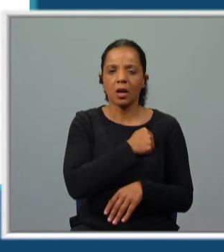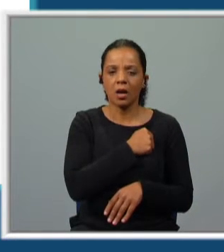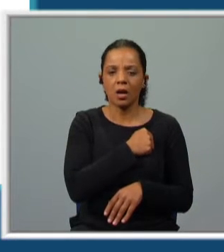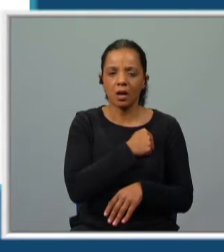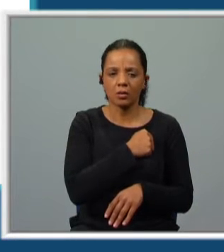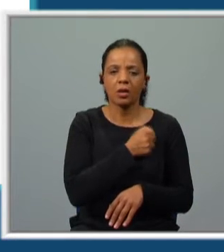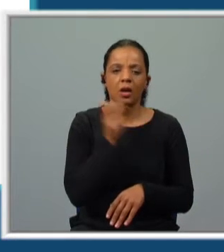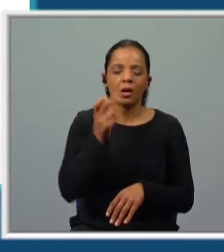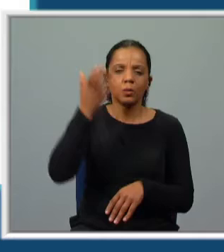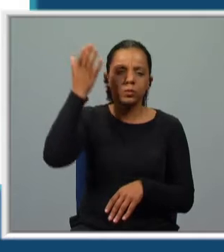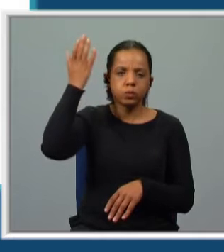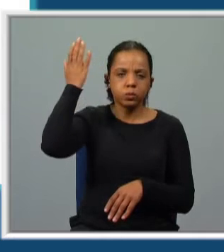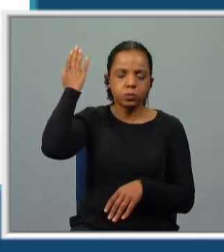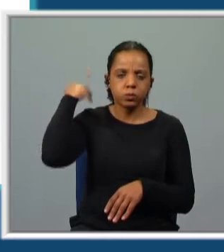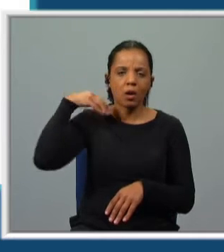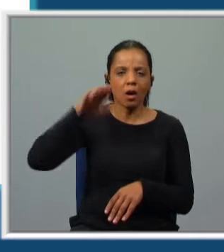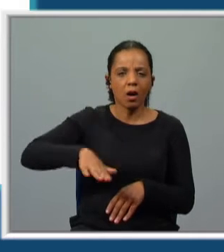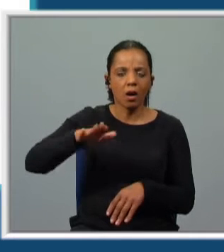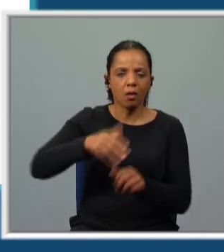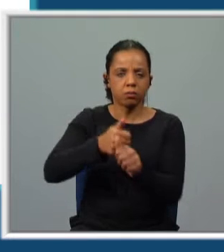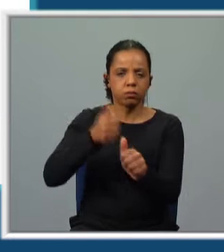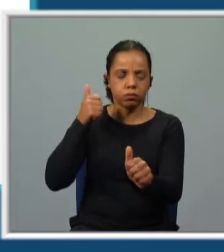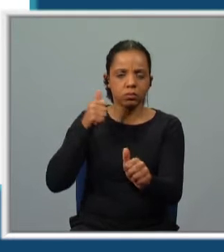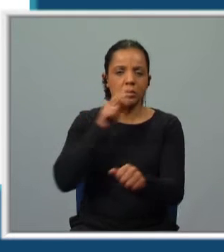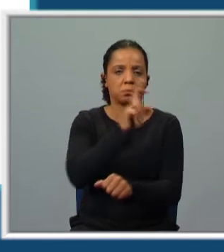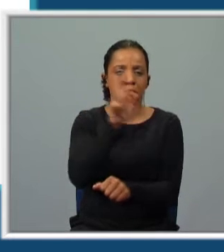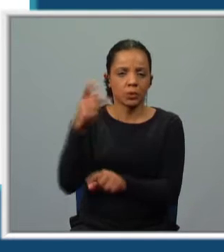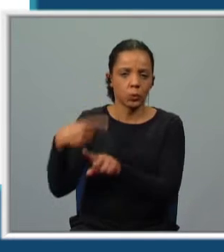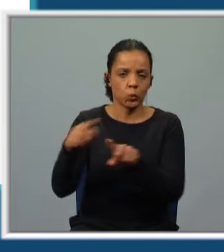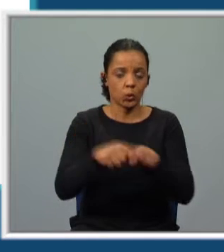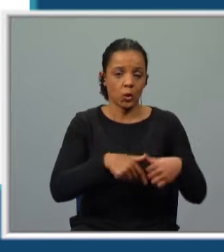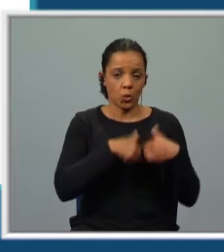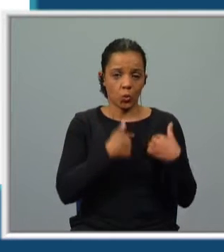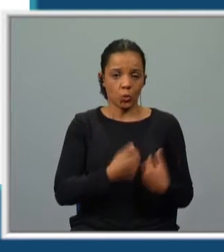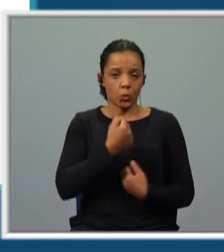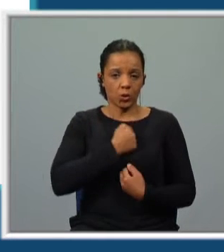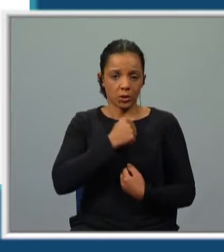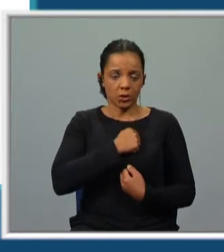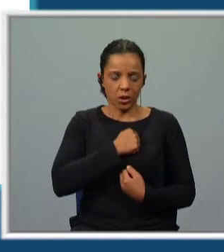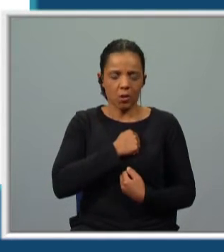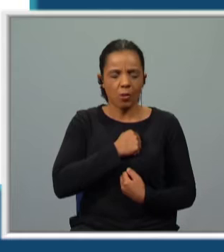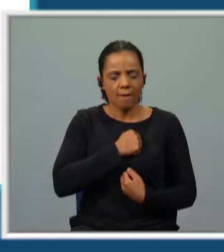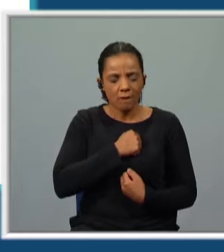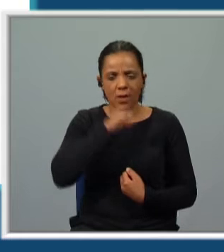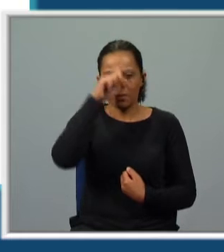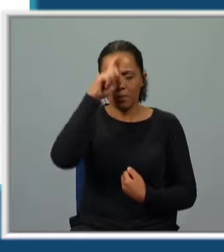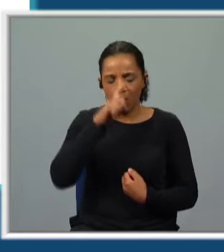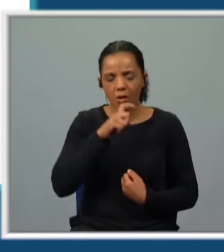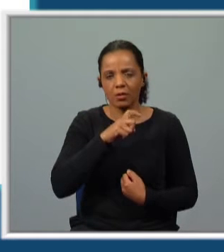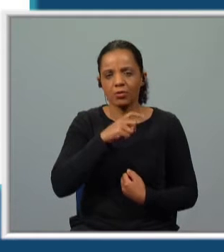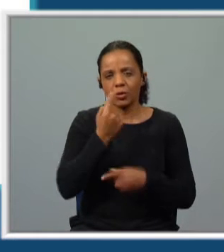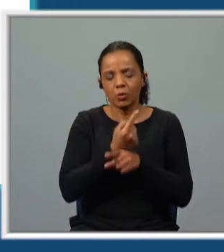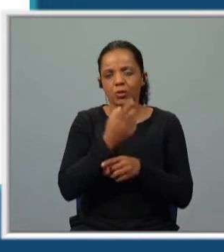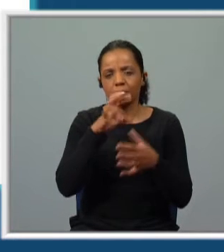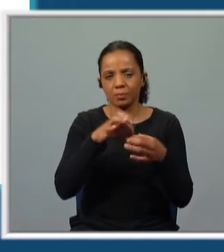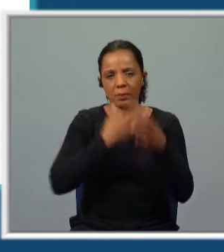de tantos anos de ausência e de tão distintos paradeiros. O meu coração está cheio de memórias e de melancolias.